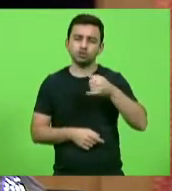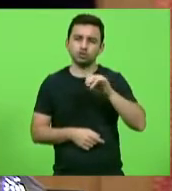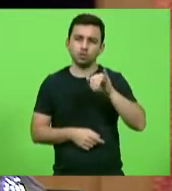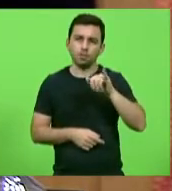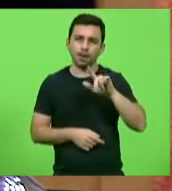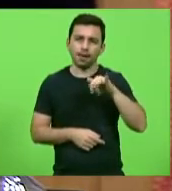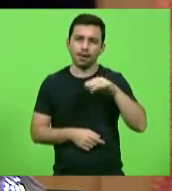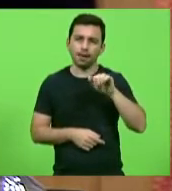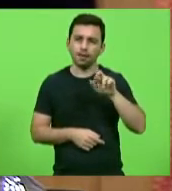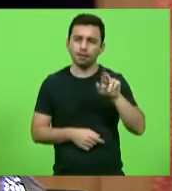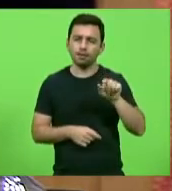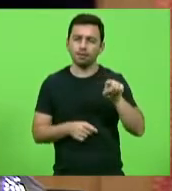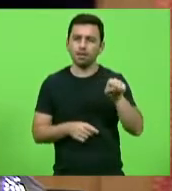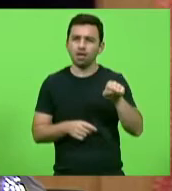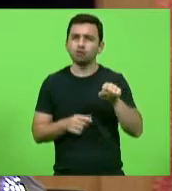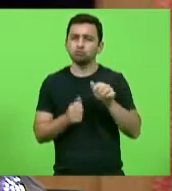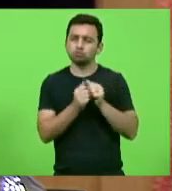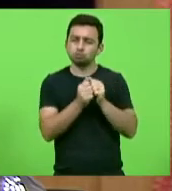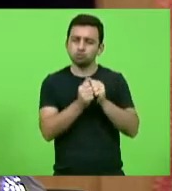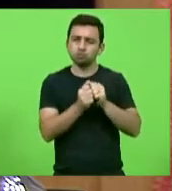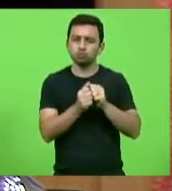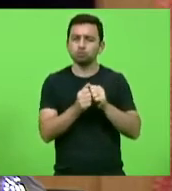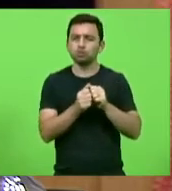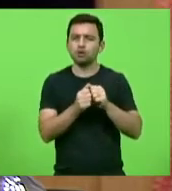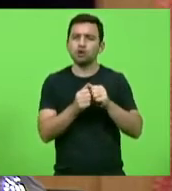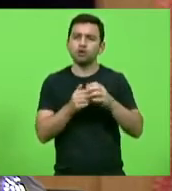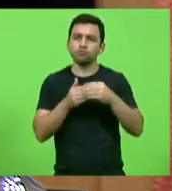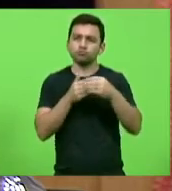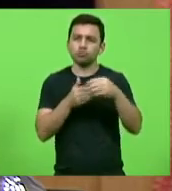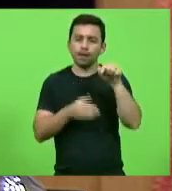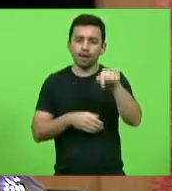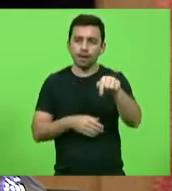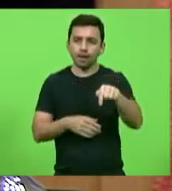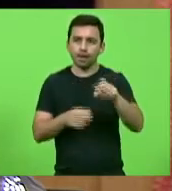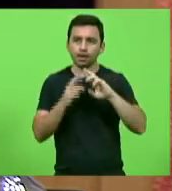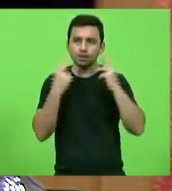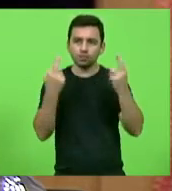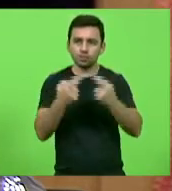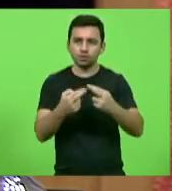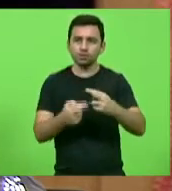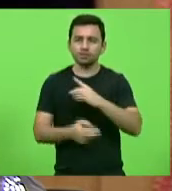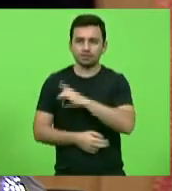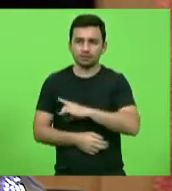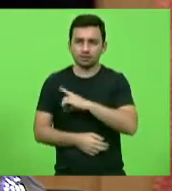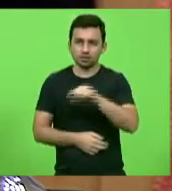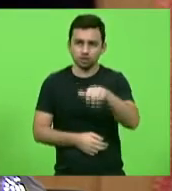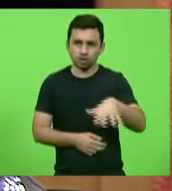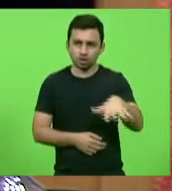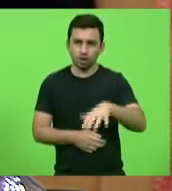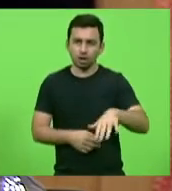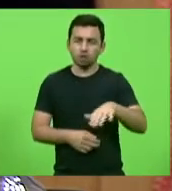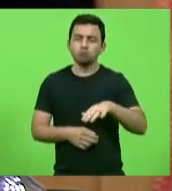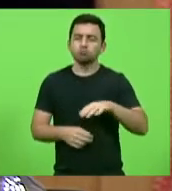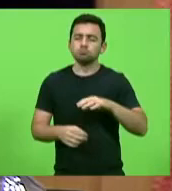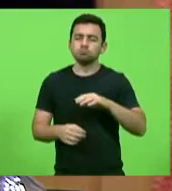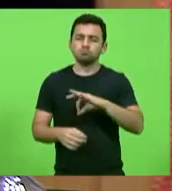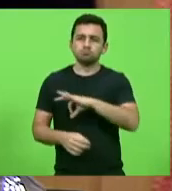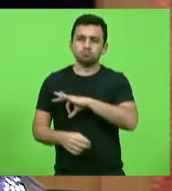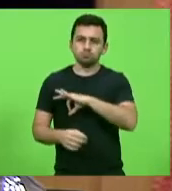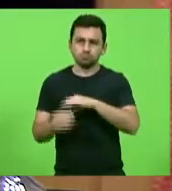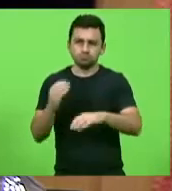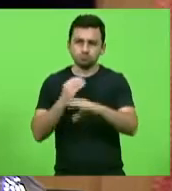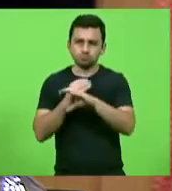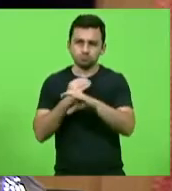eles, inclusive, numa reunião na Delegacia Geral da Polícia Civil, onde fomos recebidos lá pelo